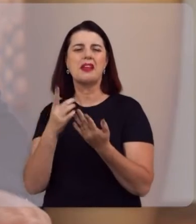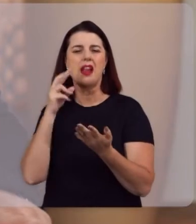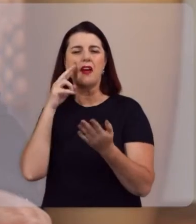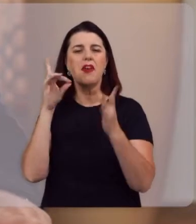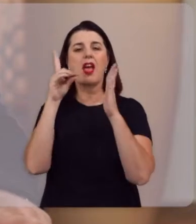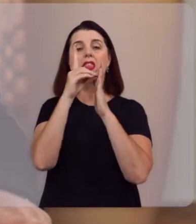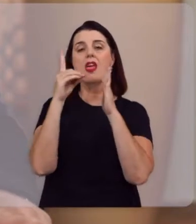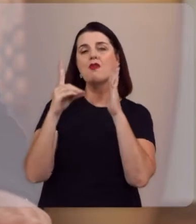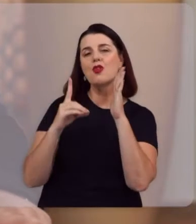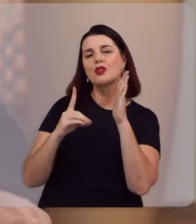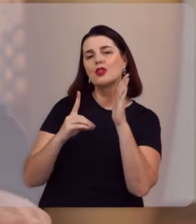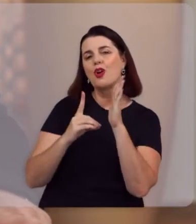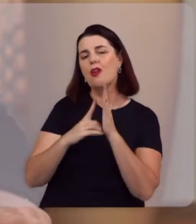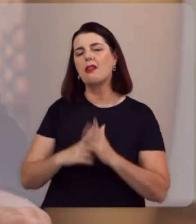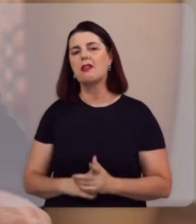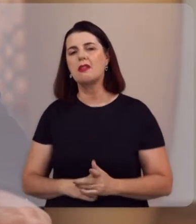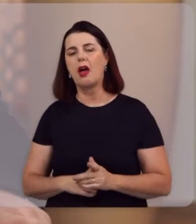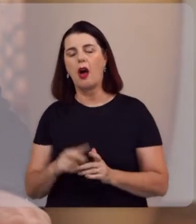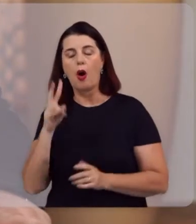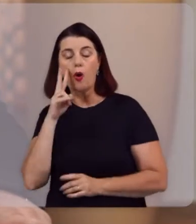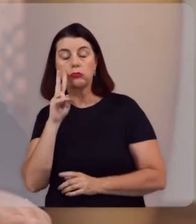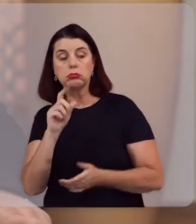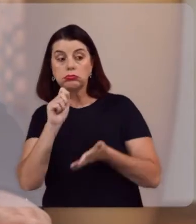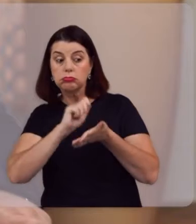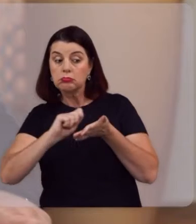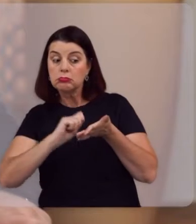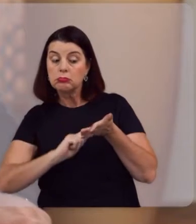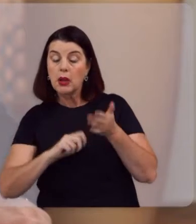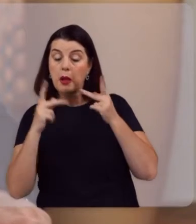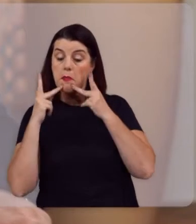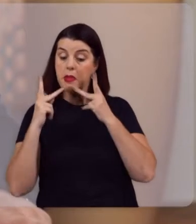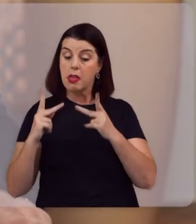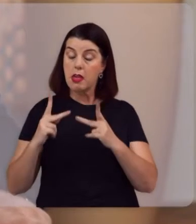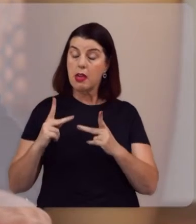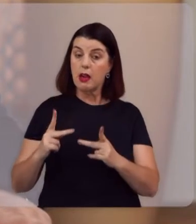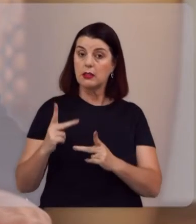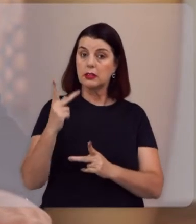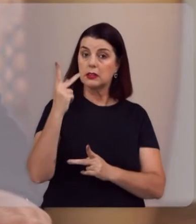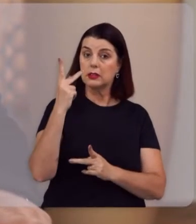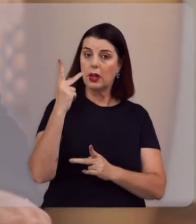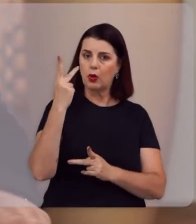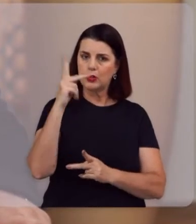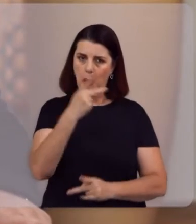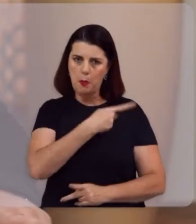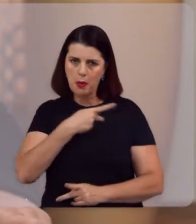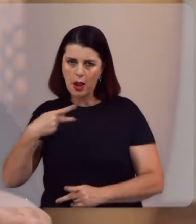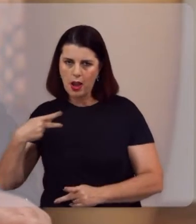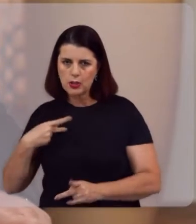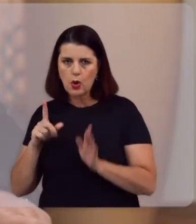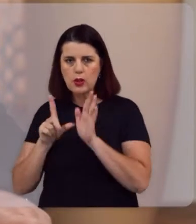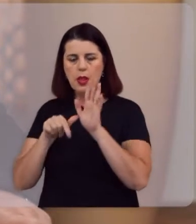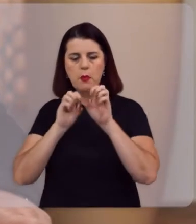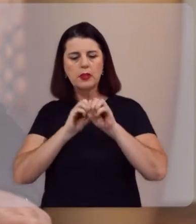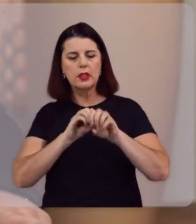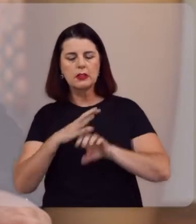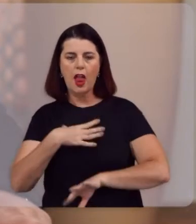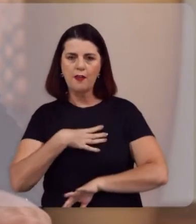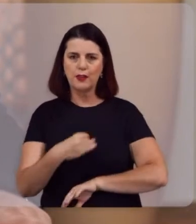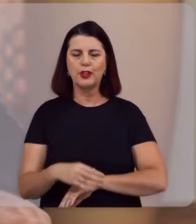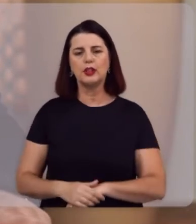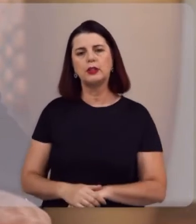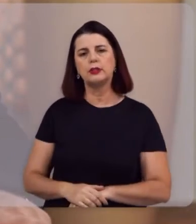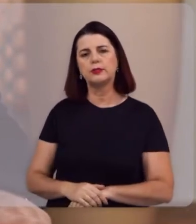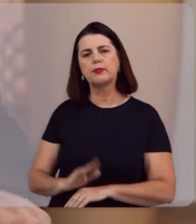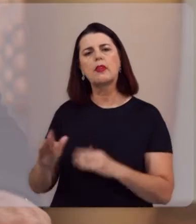devocional ou anotar o sermão do pastor da sua igreja e pregá-lo de maneira resumida para os seus filhos dentro de casa.